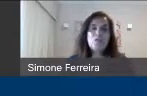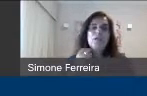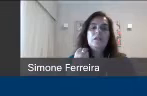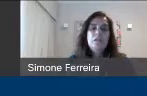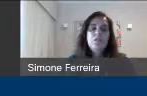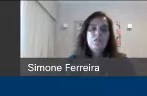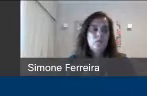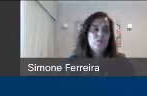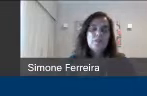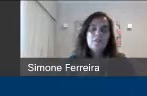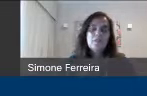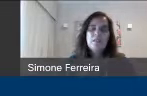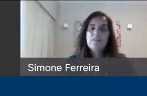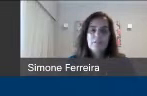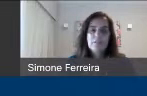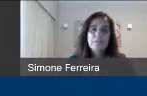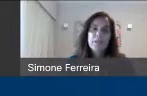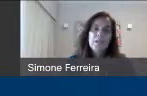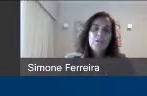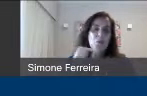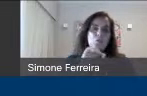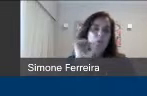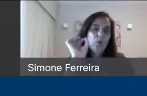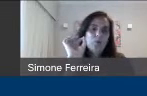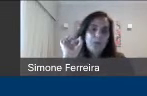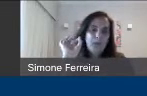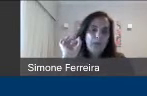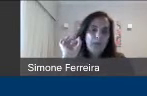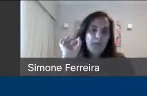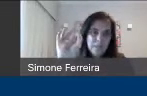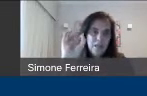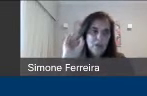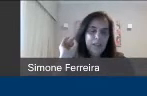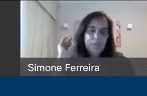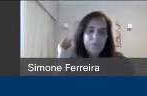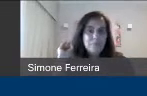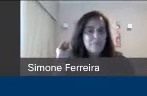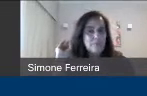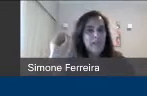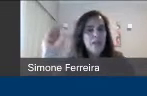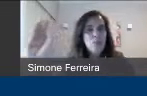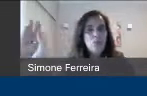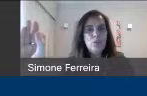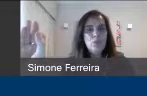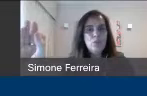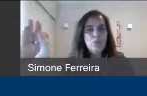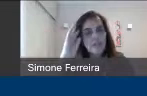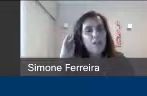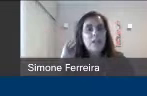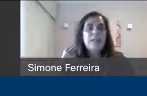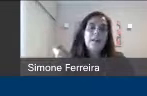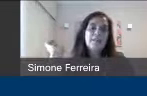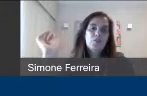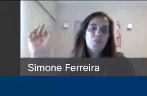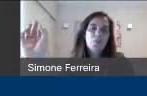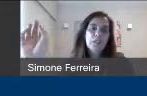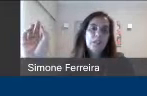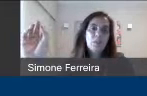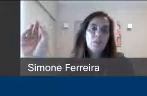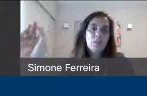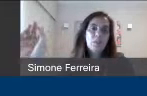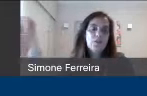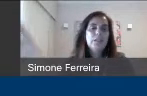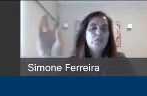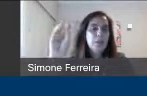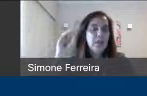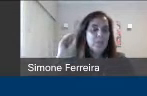isso. Isso que as universidades querem ver. E um outro ponto fundamental e absurdamente importante, carta de recomendação.